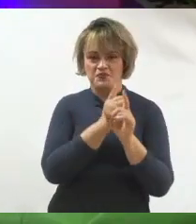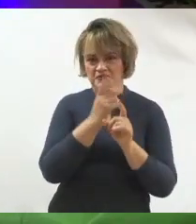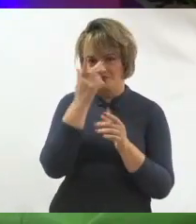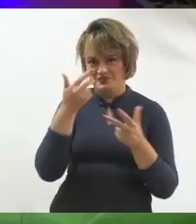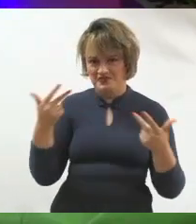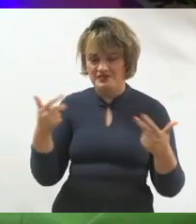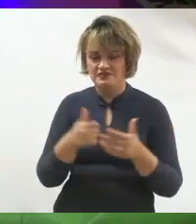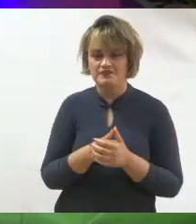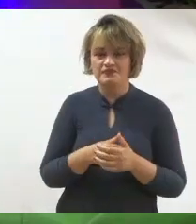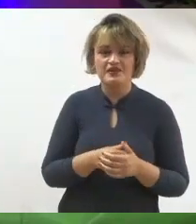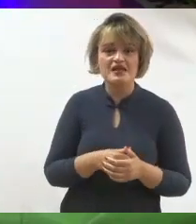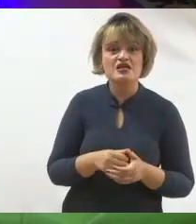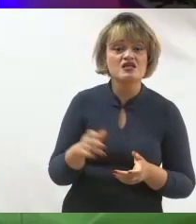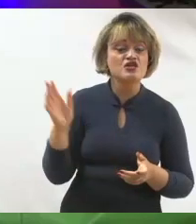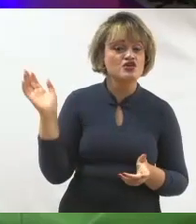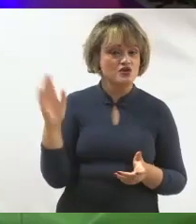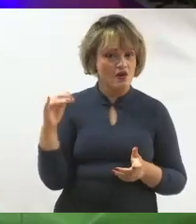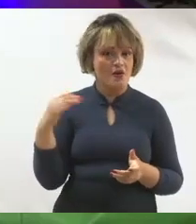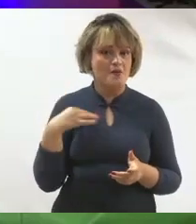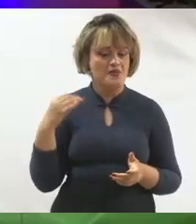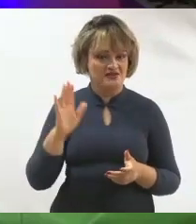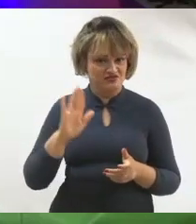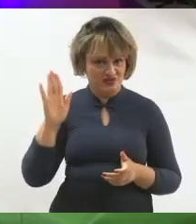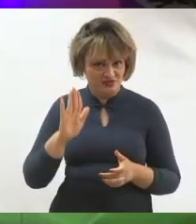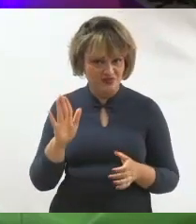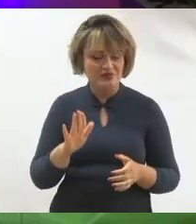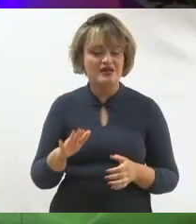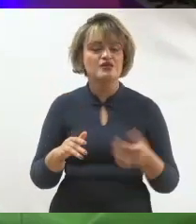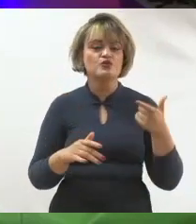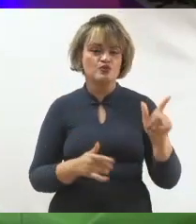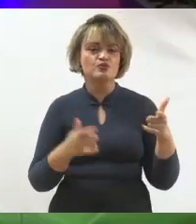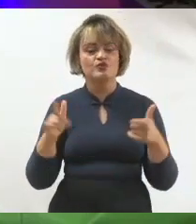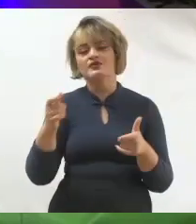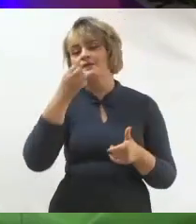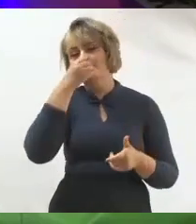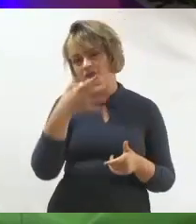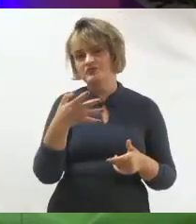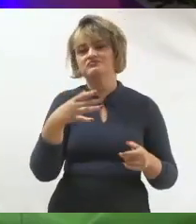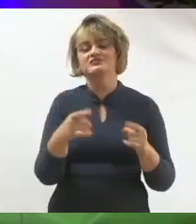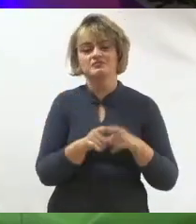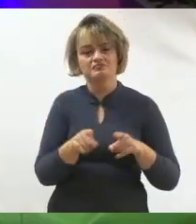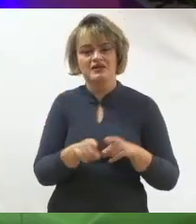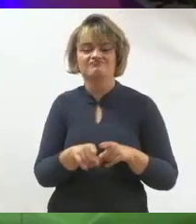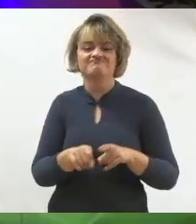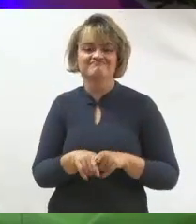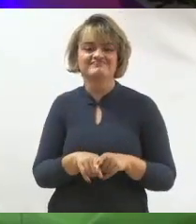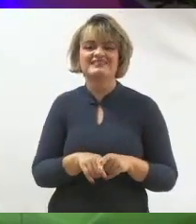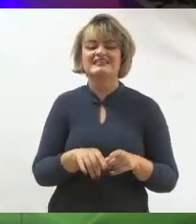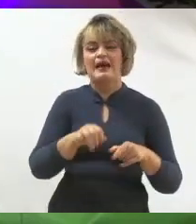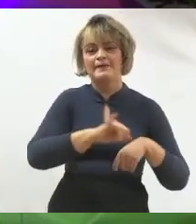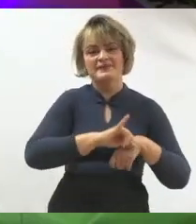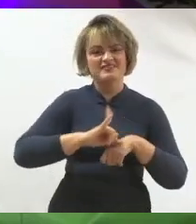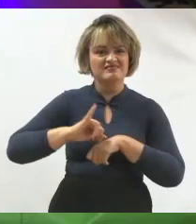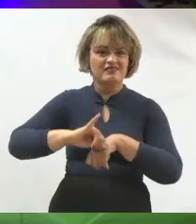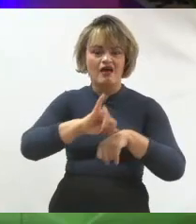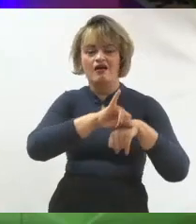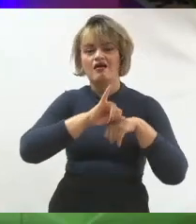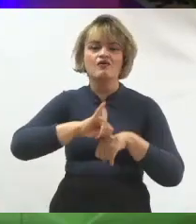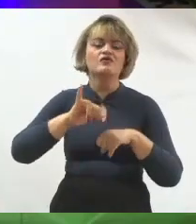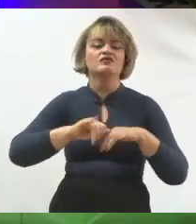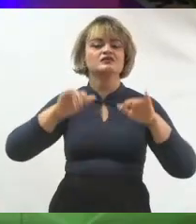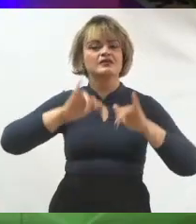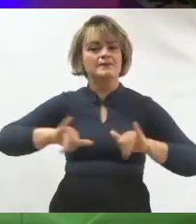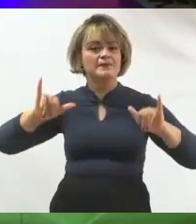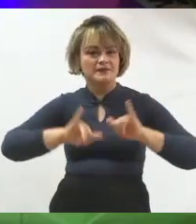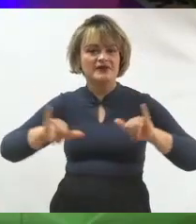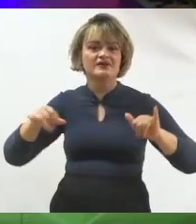E digo mais, não só pra essas candidaturas. grandes candidaturas também, majoritárias, grandes capitais que vão fazer campanha,